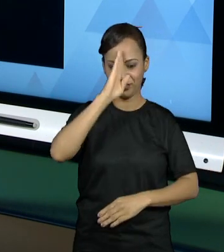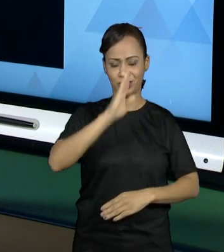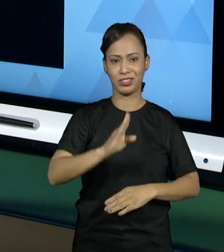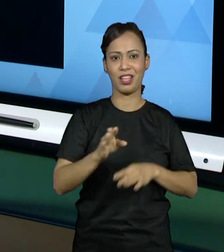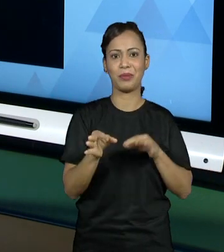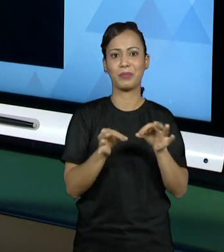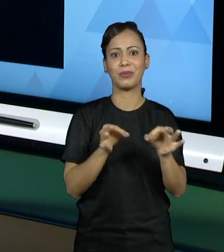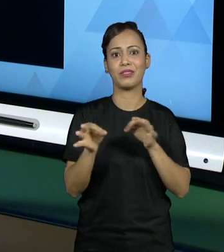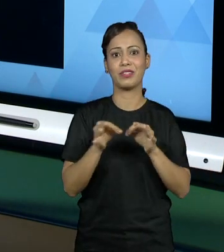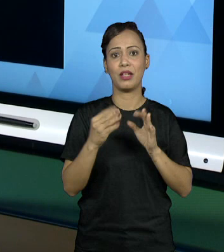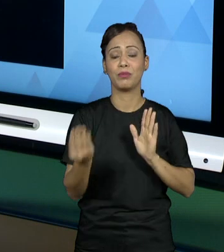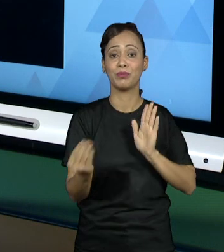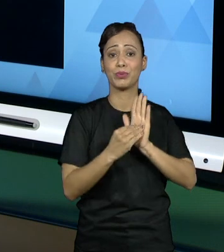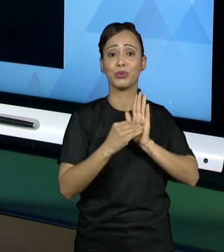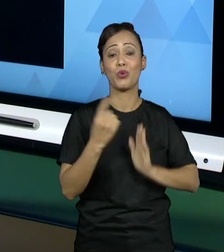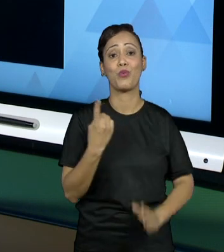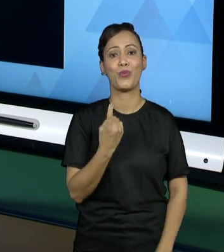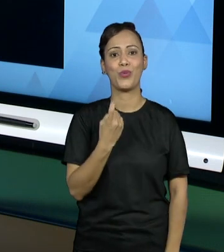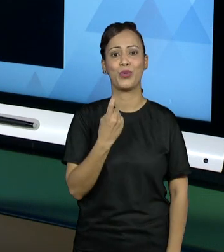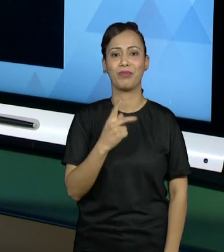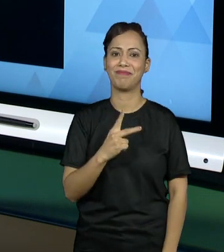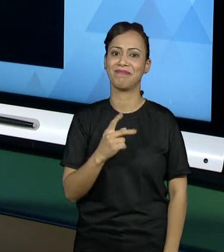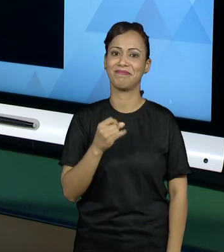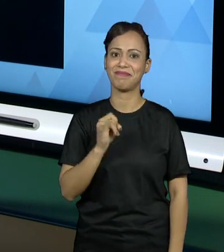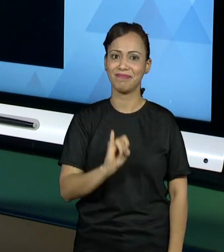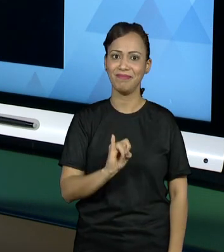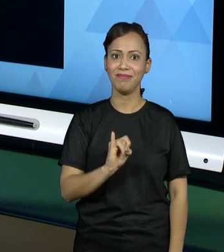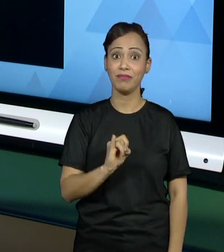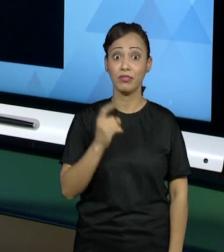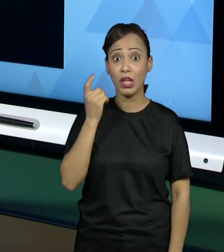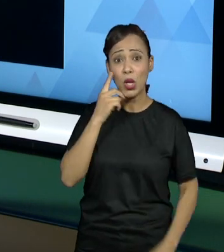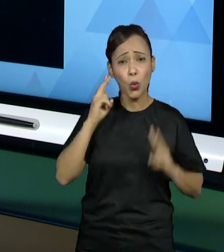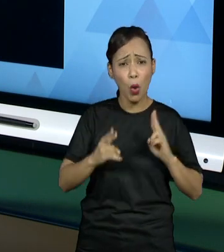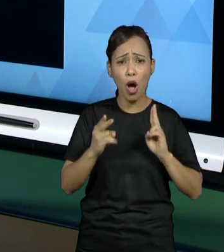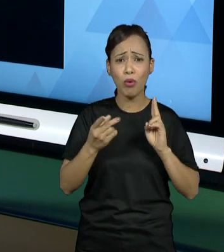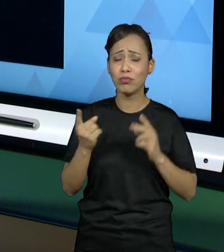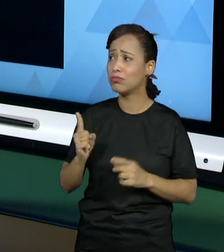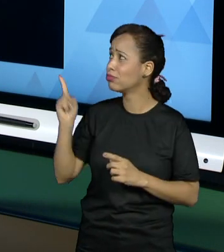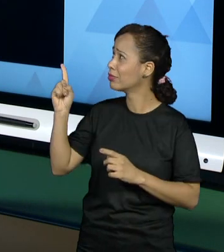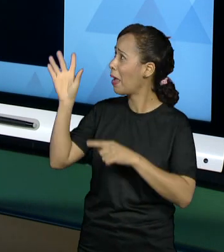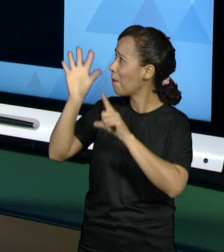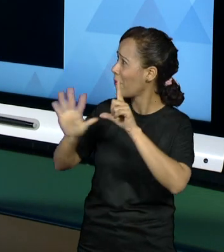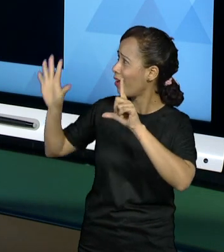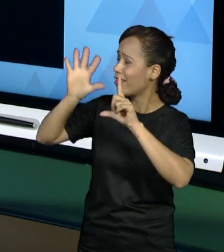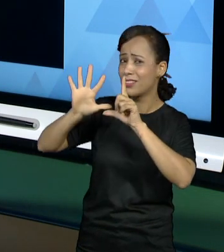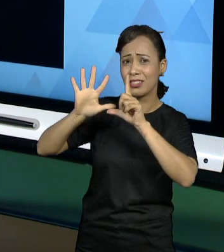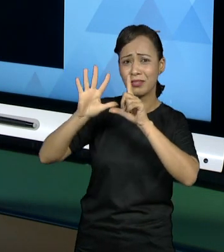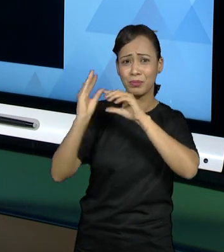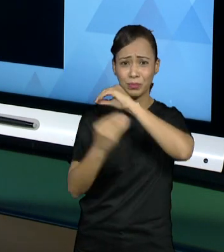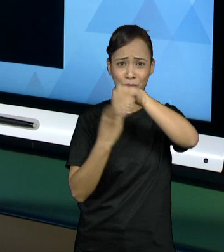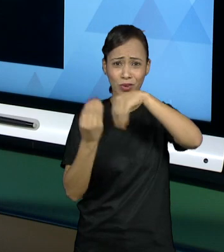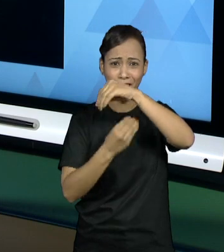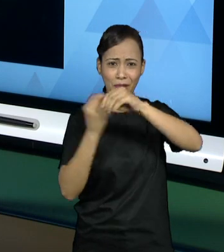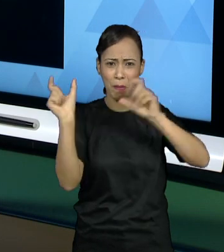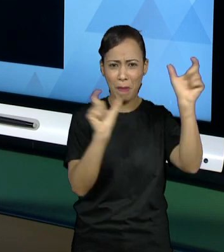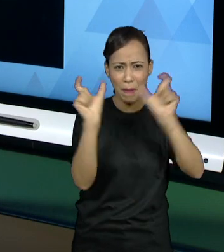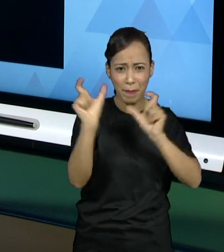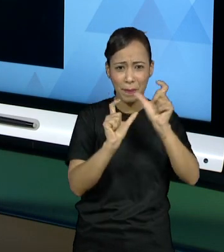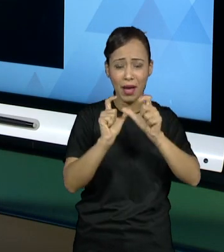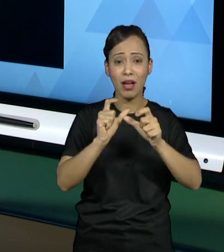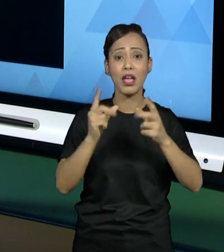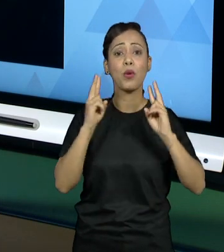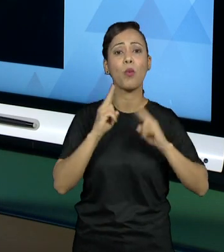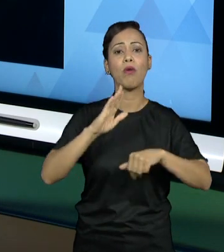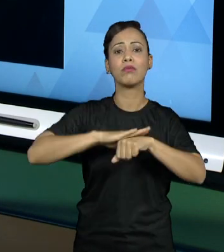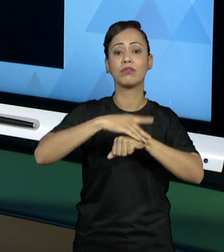colocando aqui nessa nuvem de palavras, todas elas numa única imagem, para que você agora pegue tudo o que